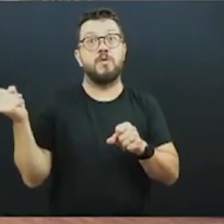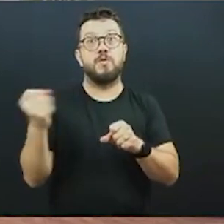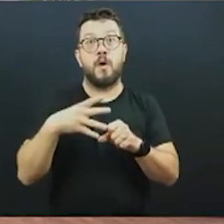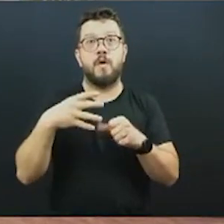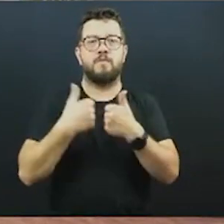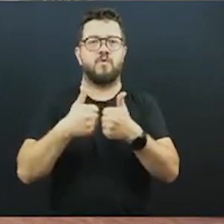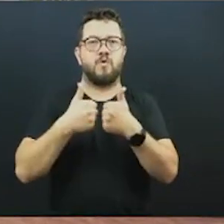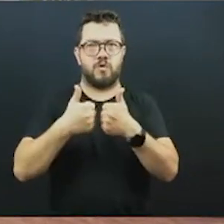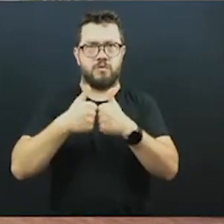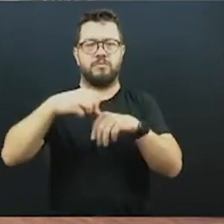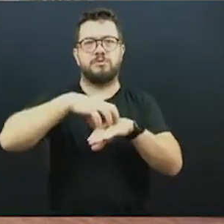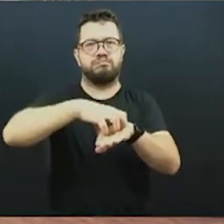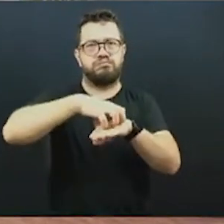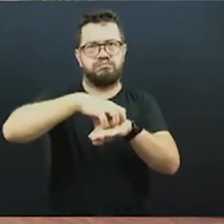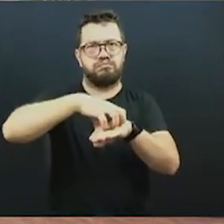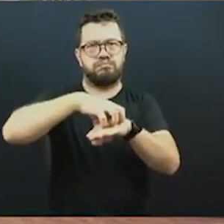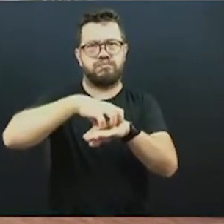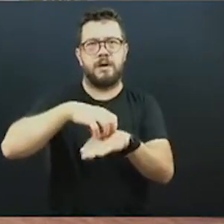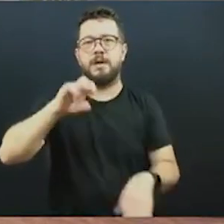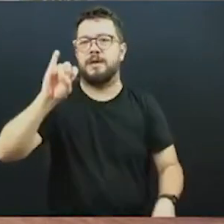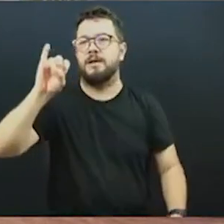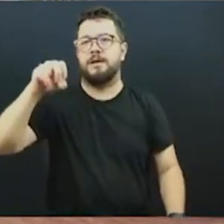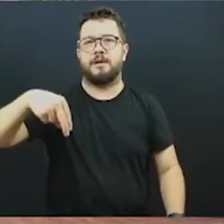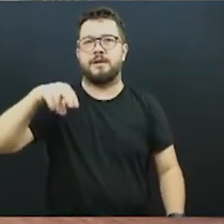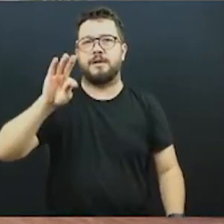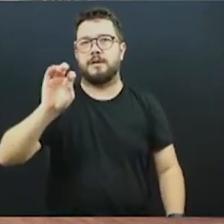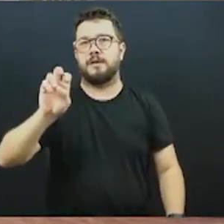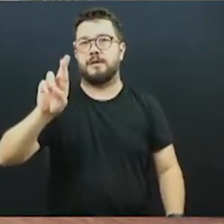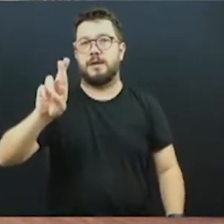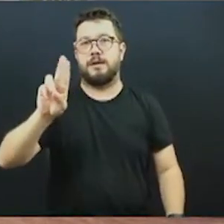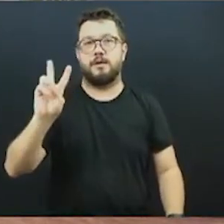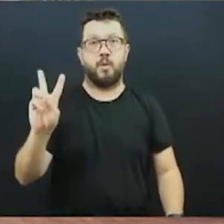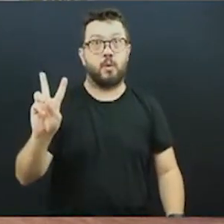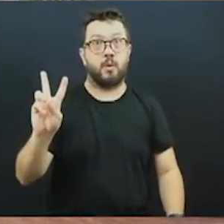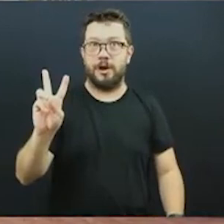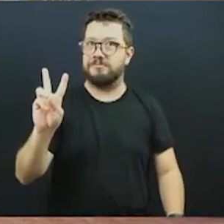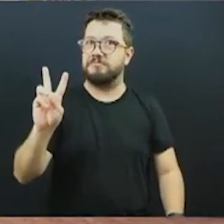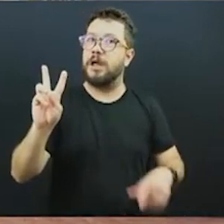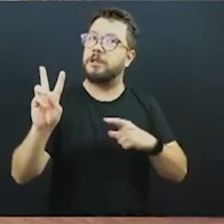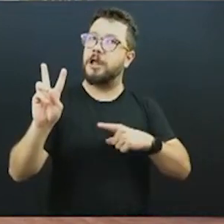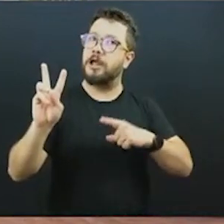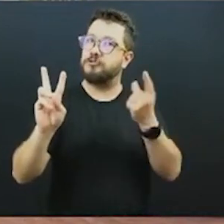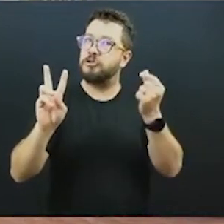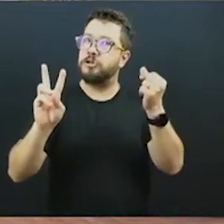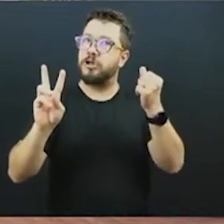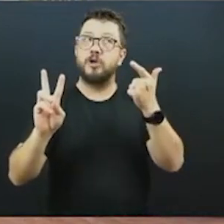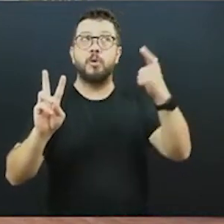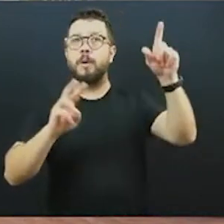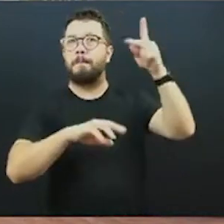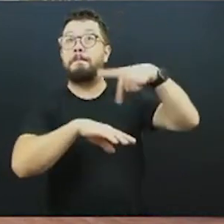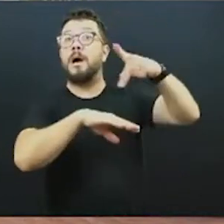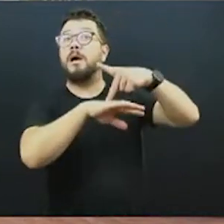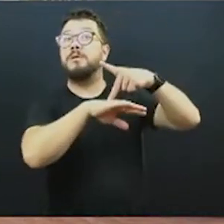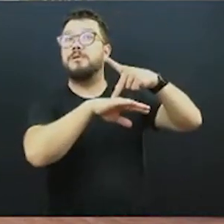mobilidade ao Inter 2, com financiamentos internacionais, nunca vistos na história de Curitiba, dar mais